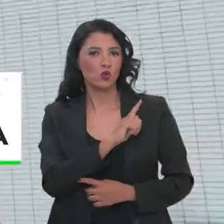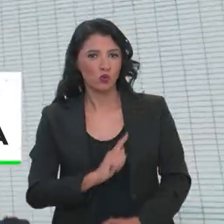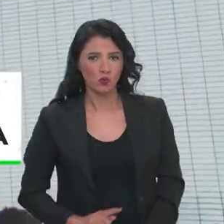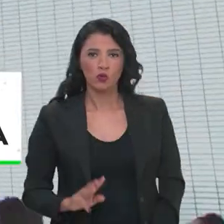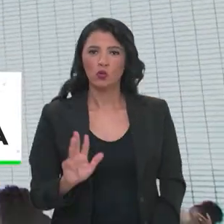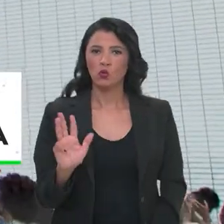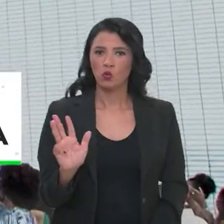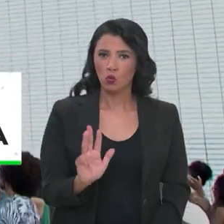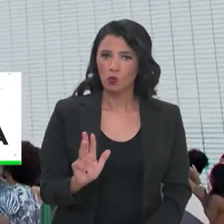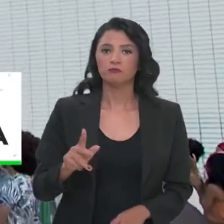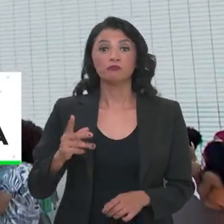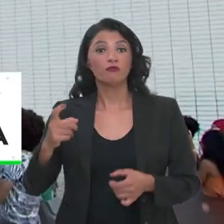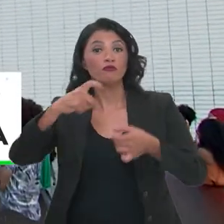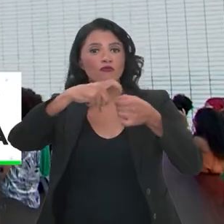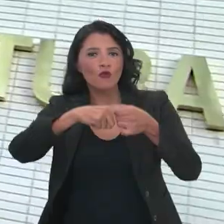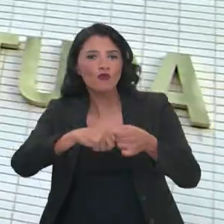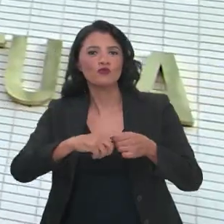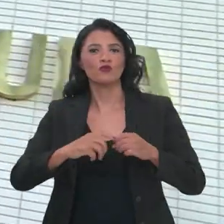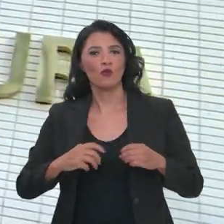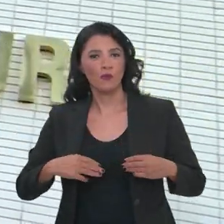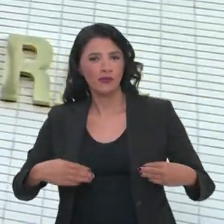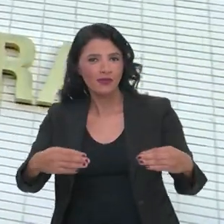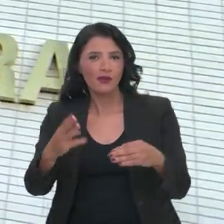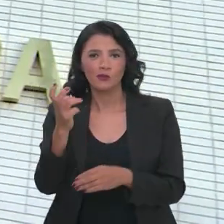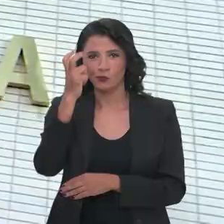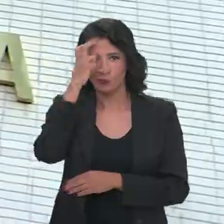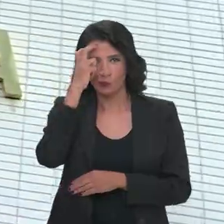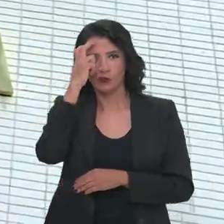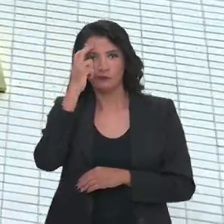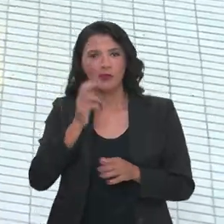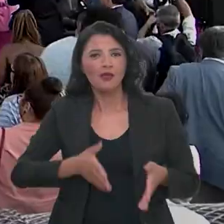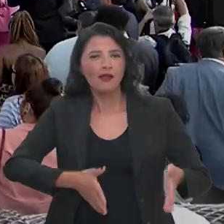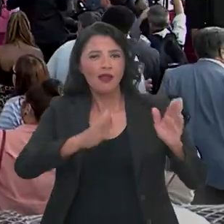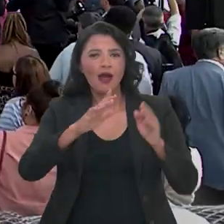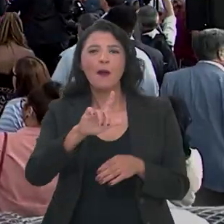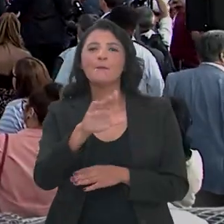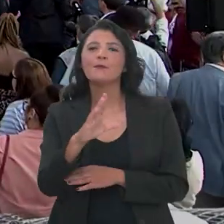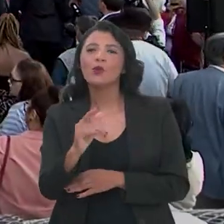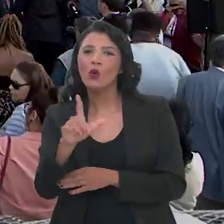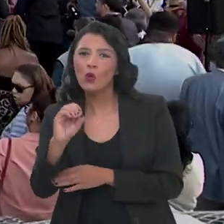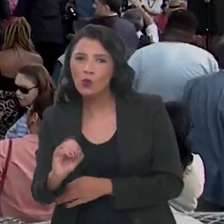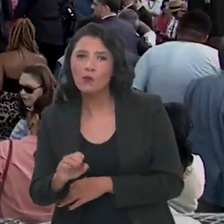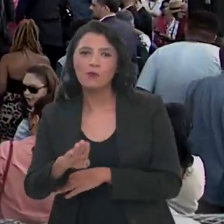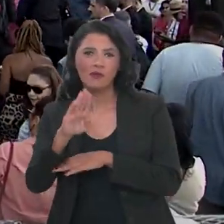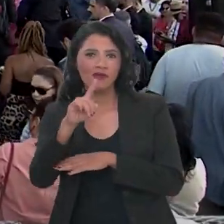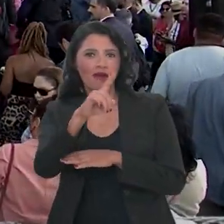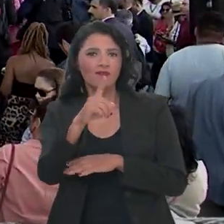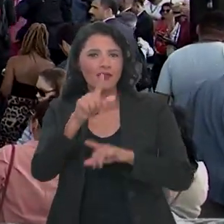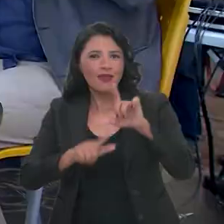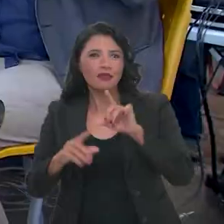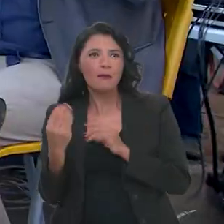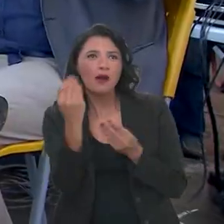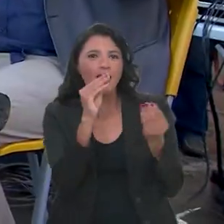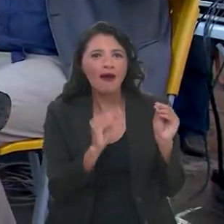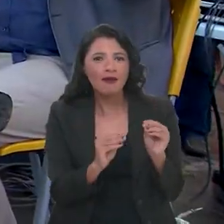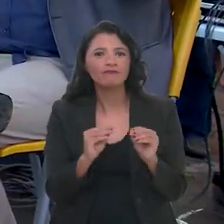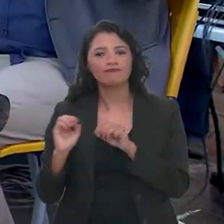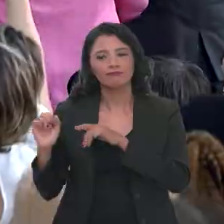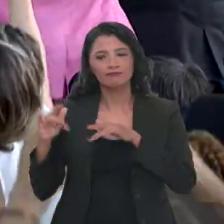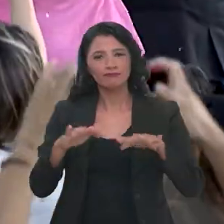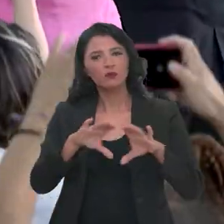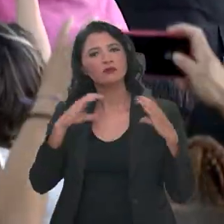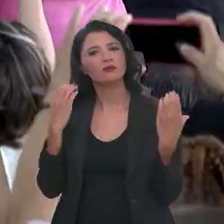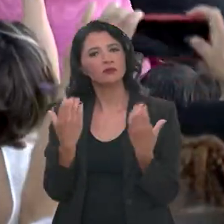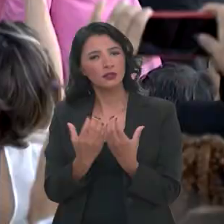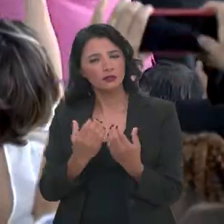Cultura voltou. A reinstalação do letreiro na fachada do prédio do Bloco B da Espanada dos Ministérios reuniu a comunidade artística em um